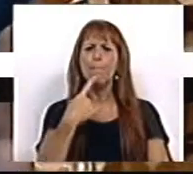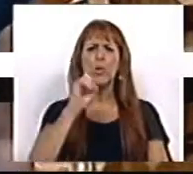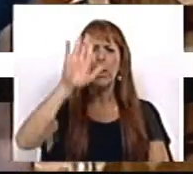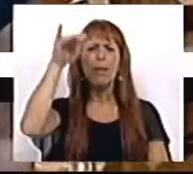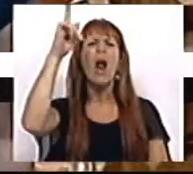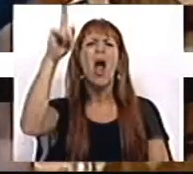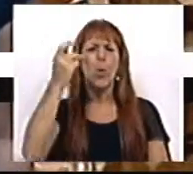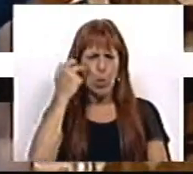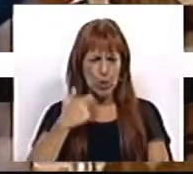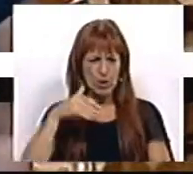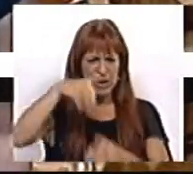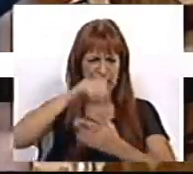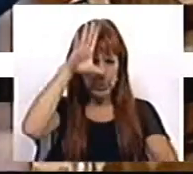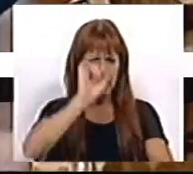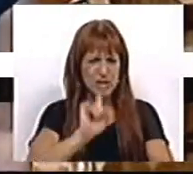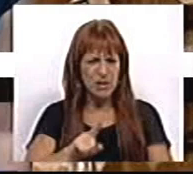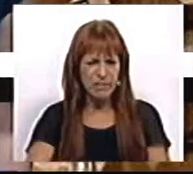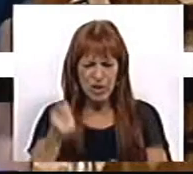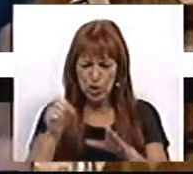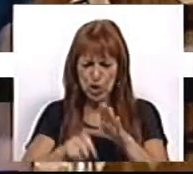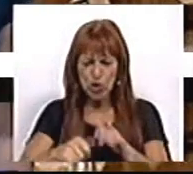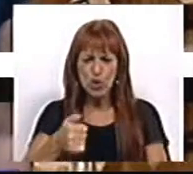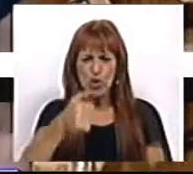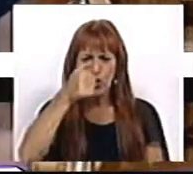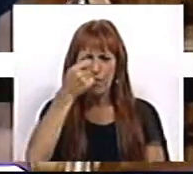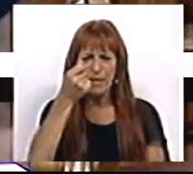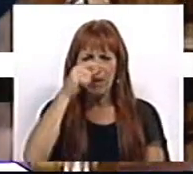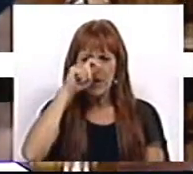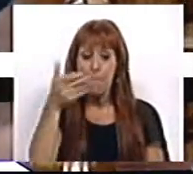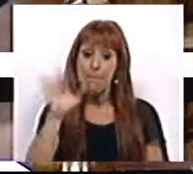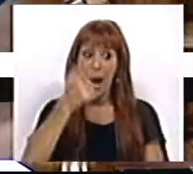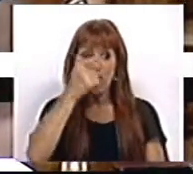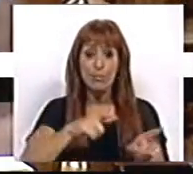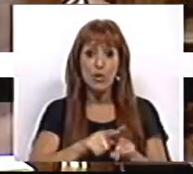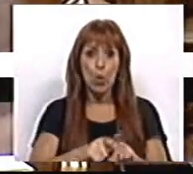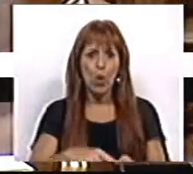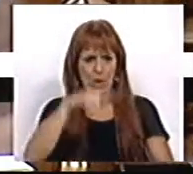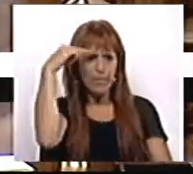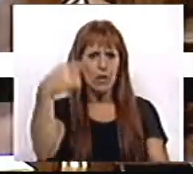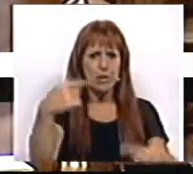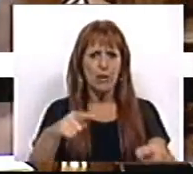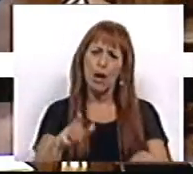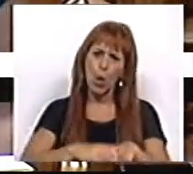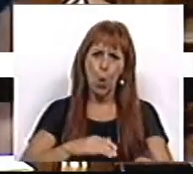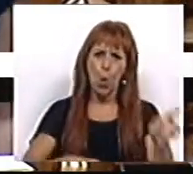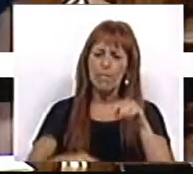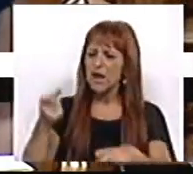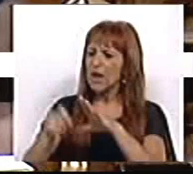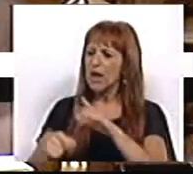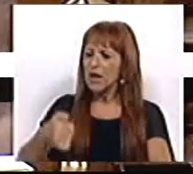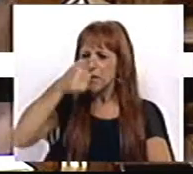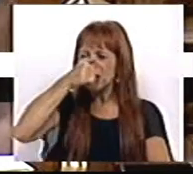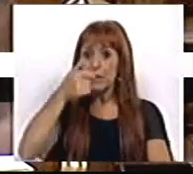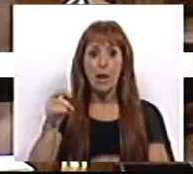pergunta é se tem orgulho em pertencer a um Governo que tem os cofres cheios à custa de mais gente a passar dificuldades. Tem os cofres cheios